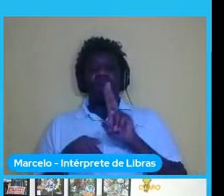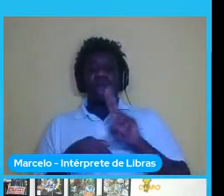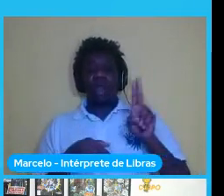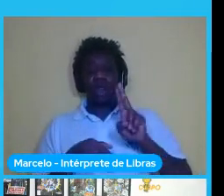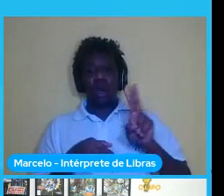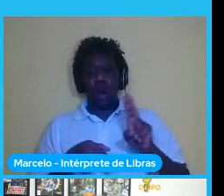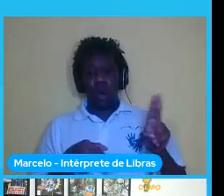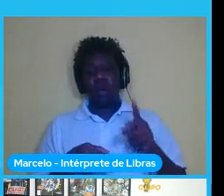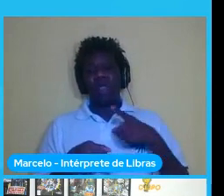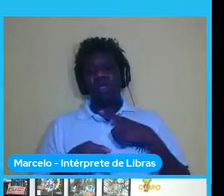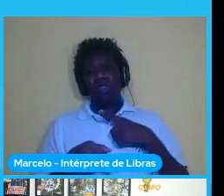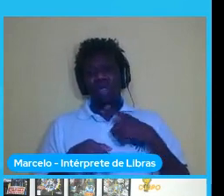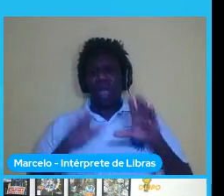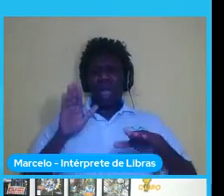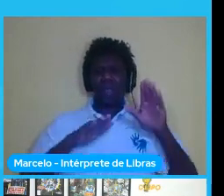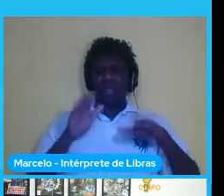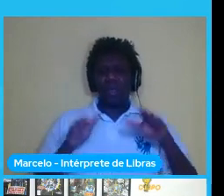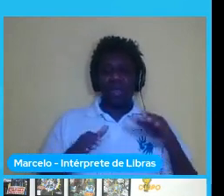sobrenomes indianos